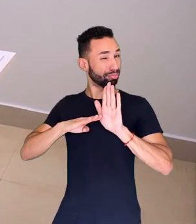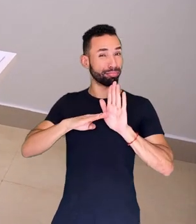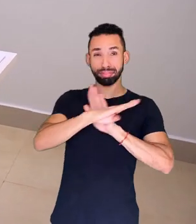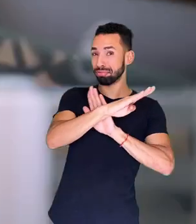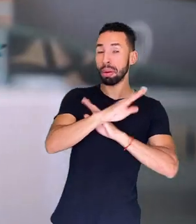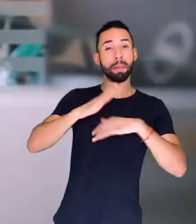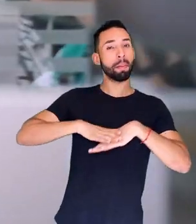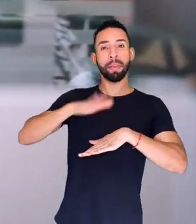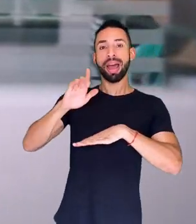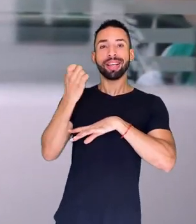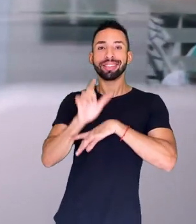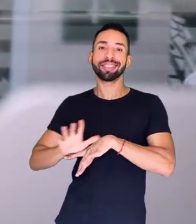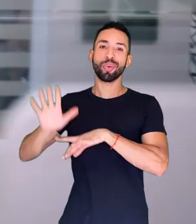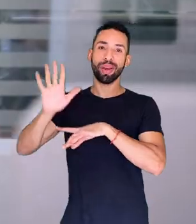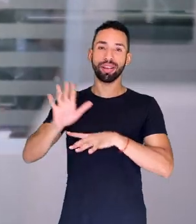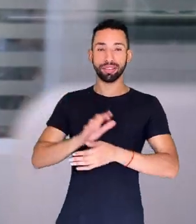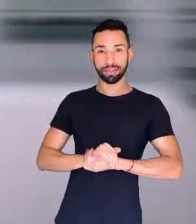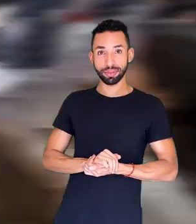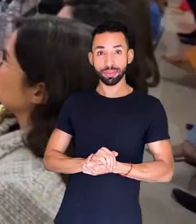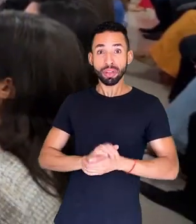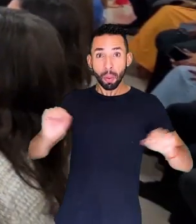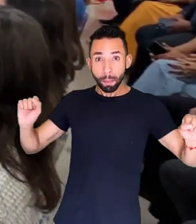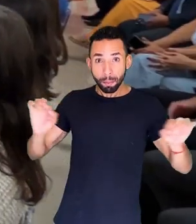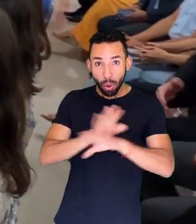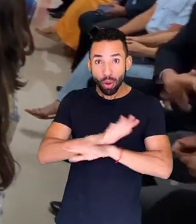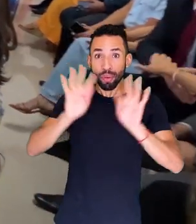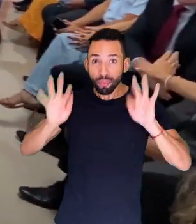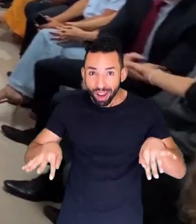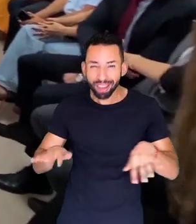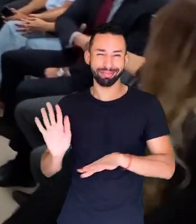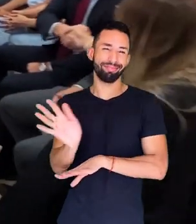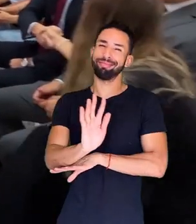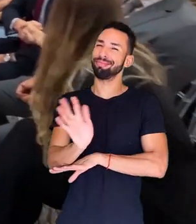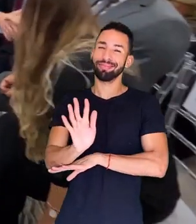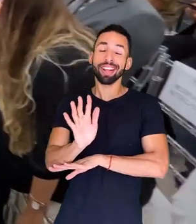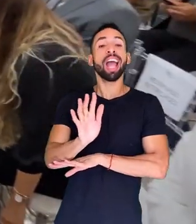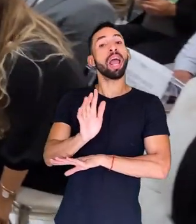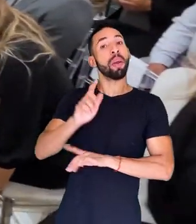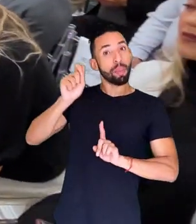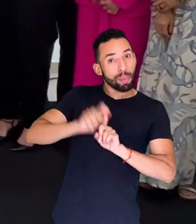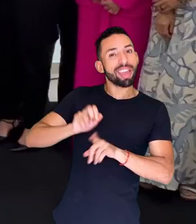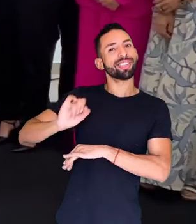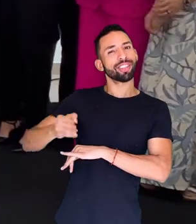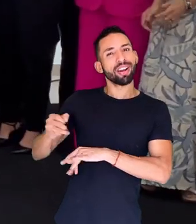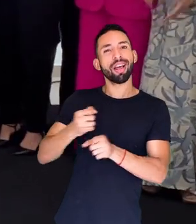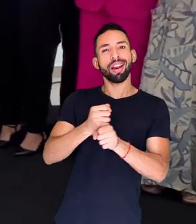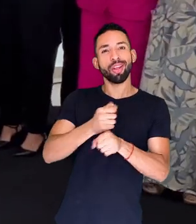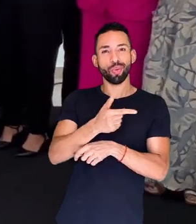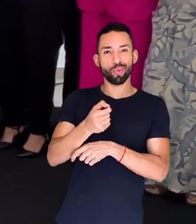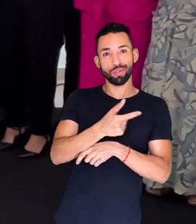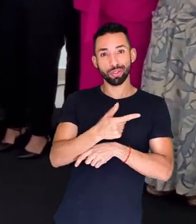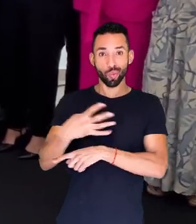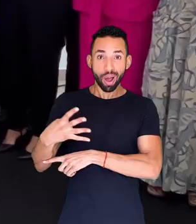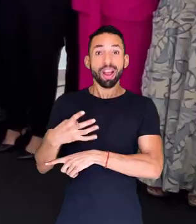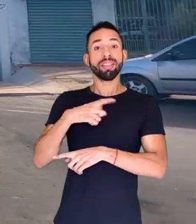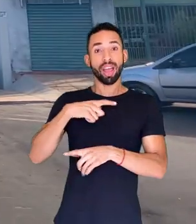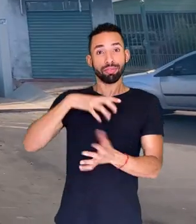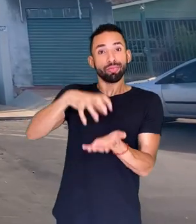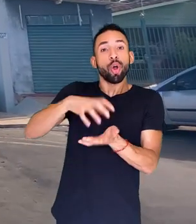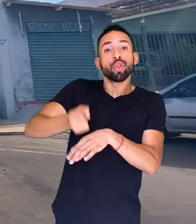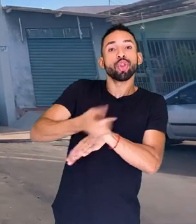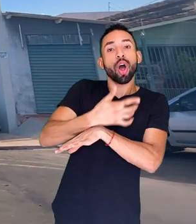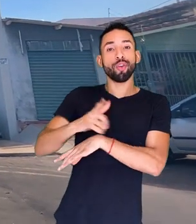índice de vulnerabilidade social do Estado. E não parou por aí. Em janeiro de 2024, a DPE inaugurou sua